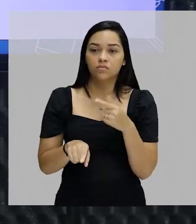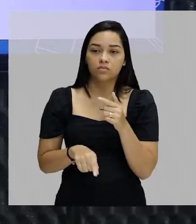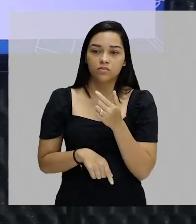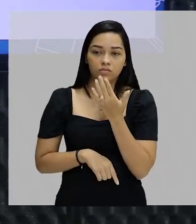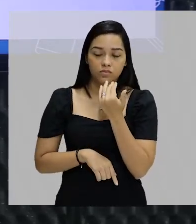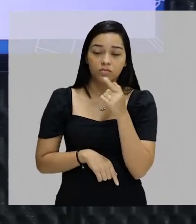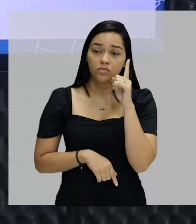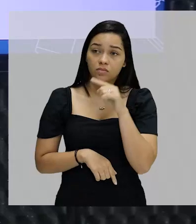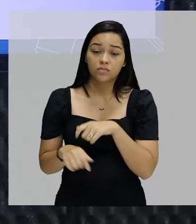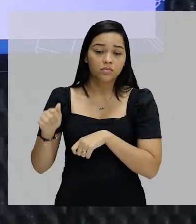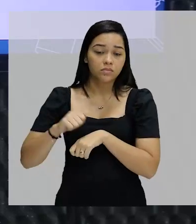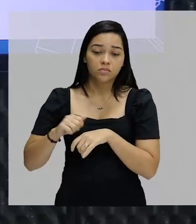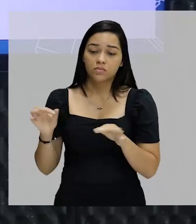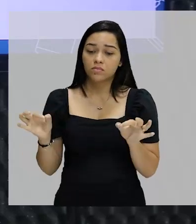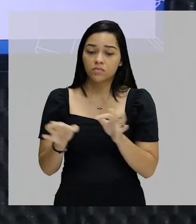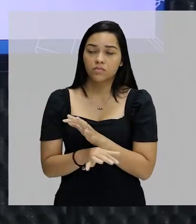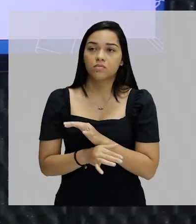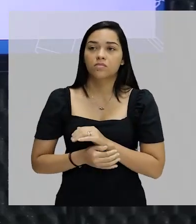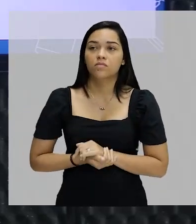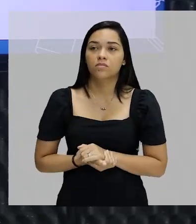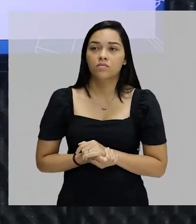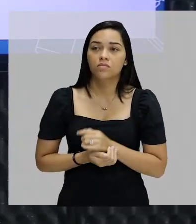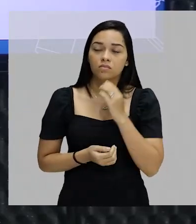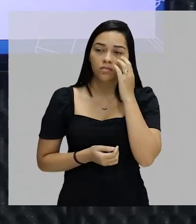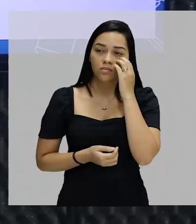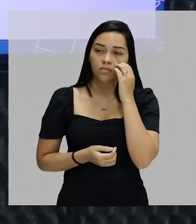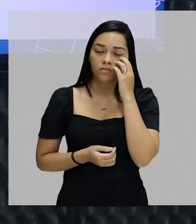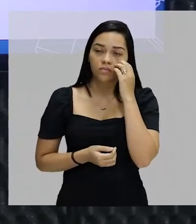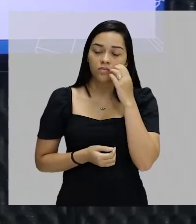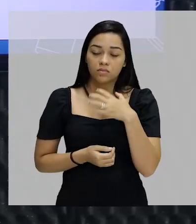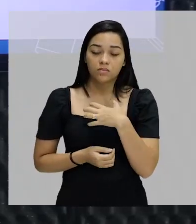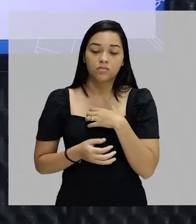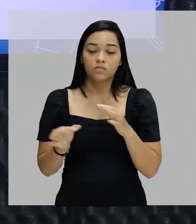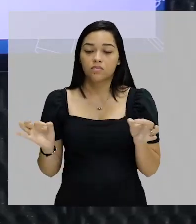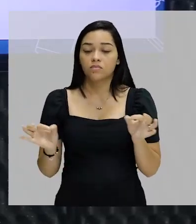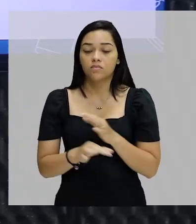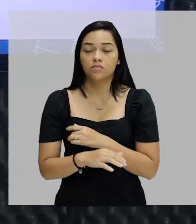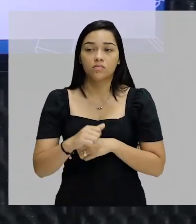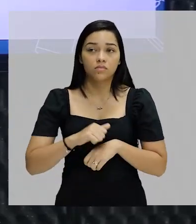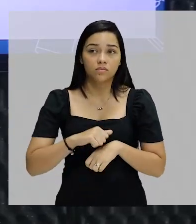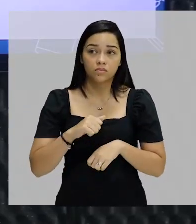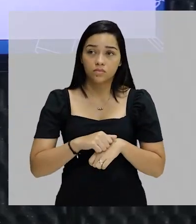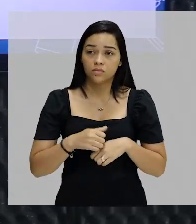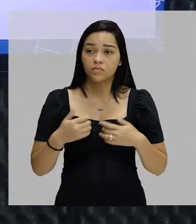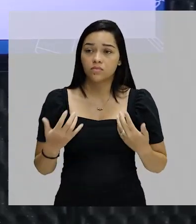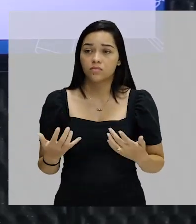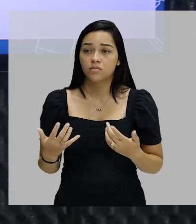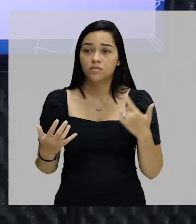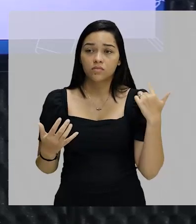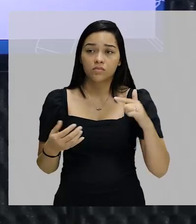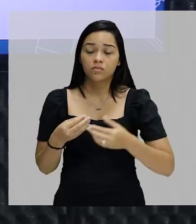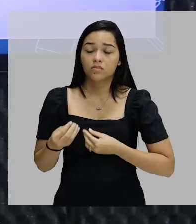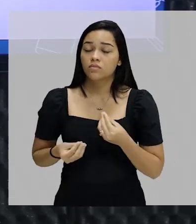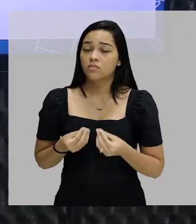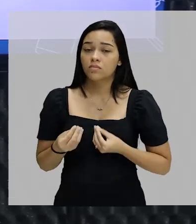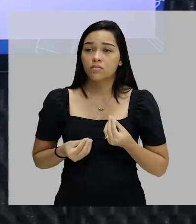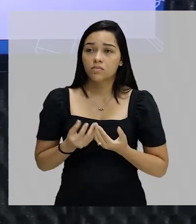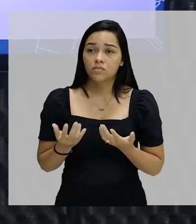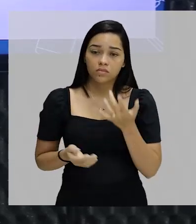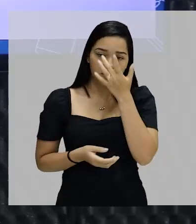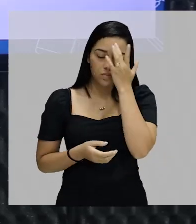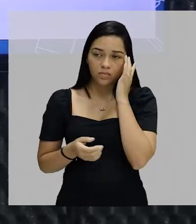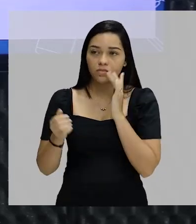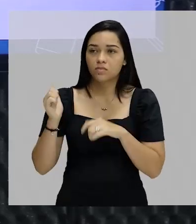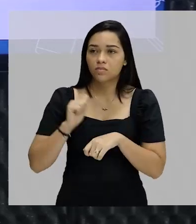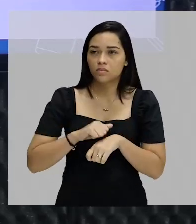comer, ela é pobre, ponto. É um sentido absoluto de pobreza, meu jovem. Não tem como escapar, a pessoa é